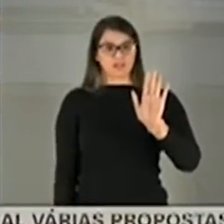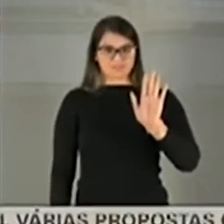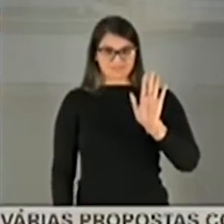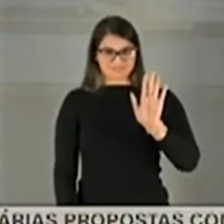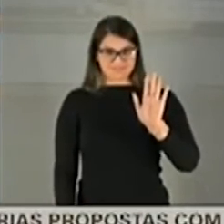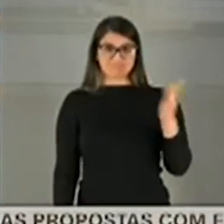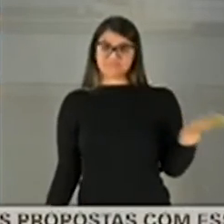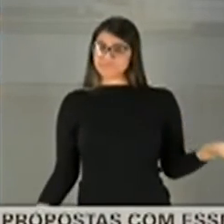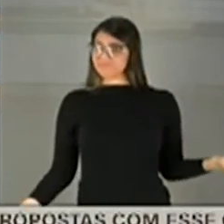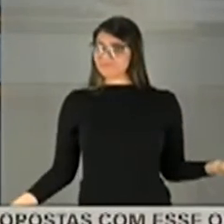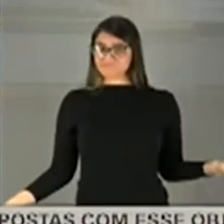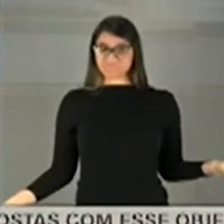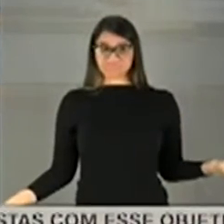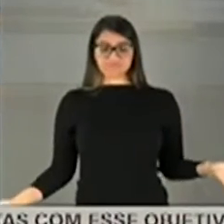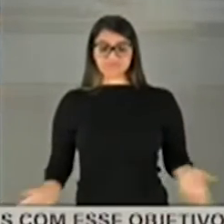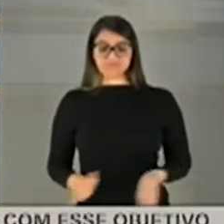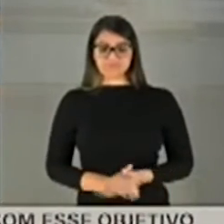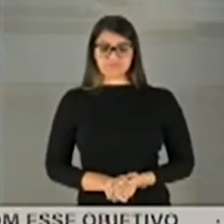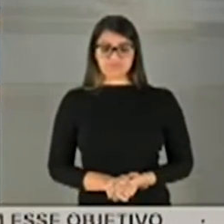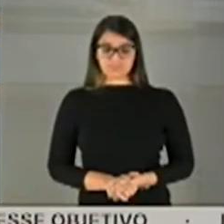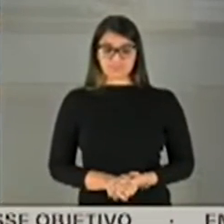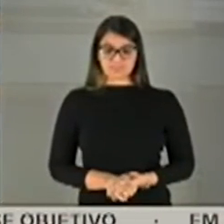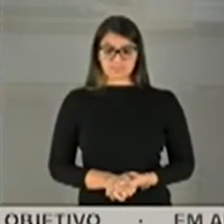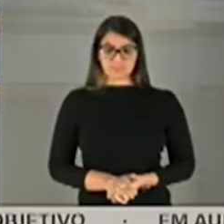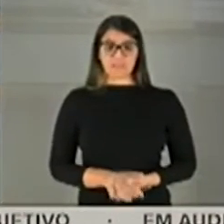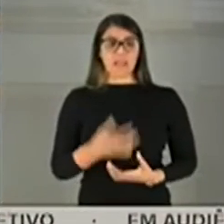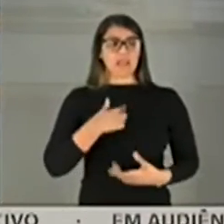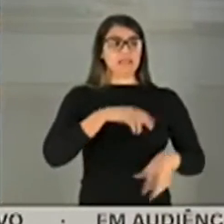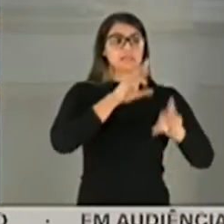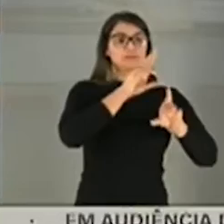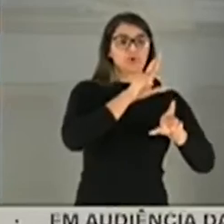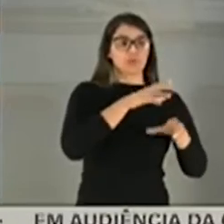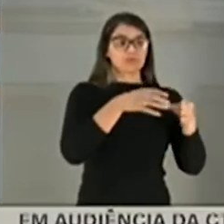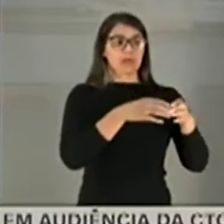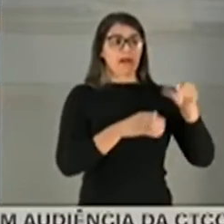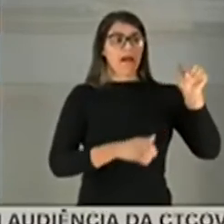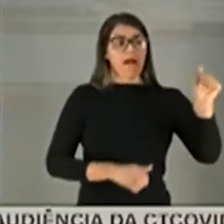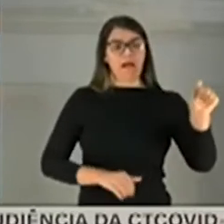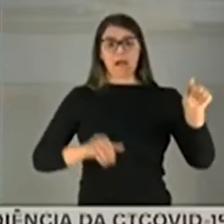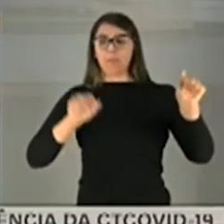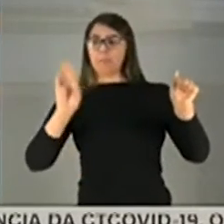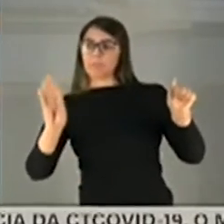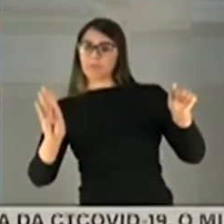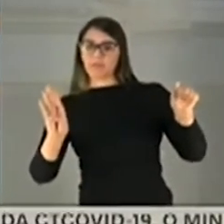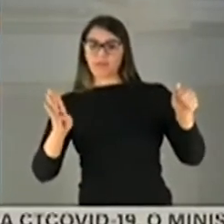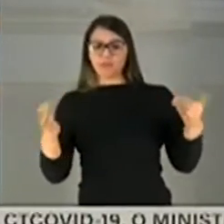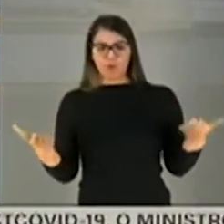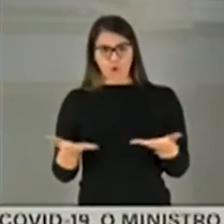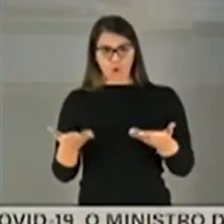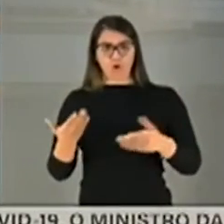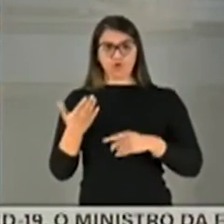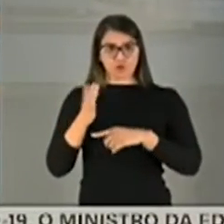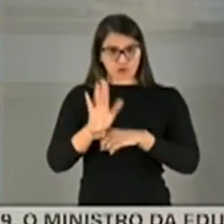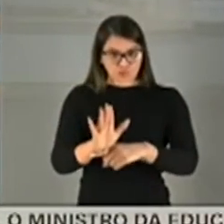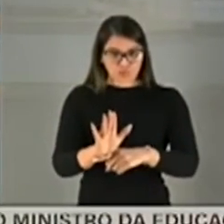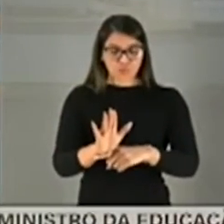Agora, ele torce por A, por B. Então, o senhor, hoje, a sua contribuição